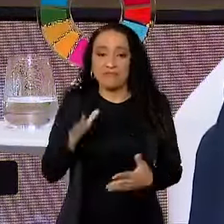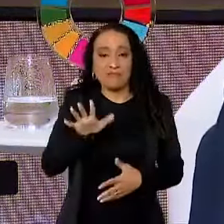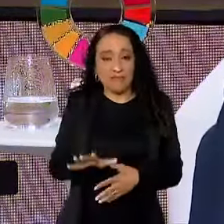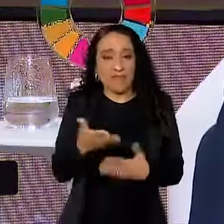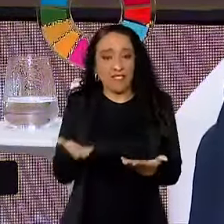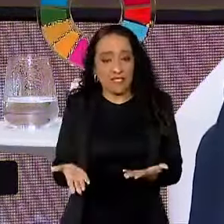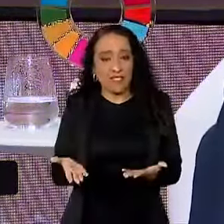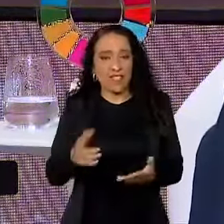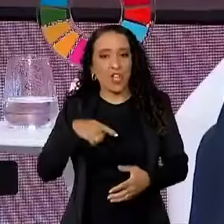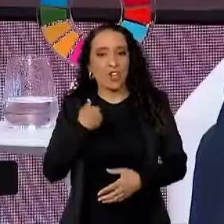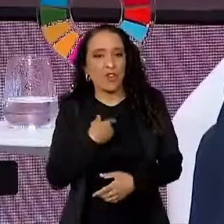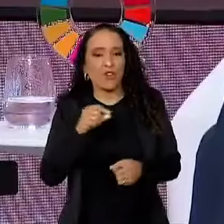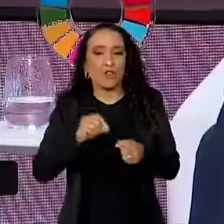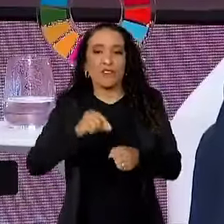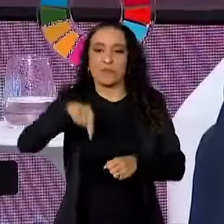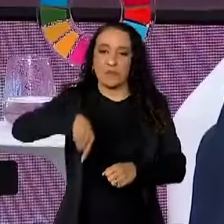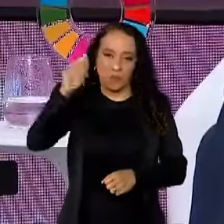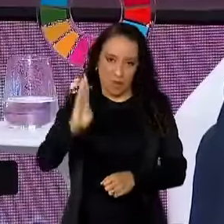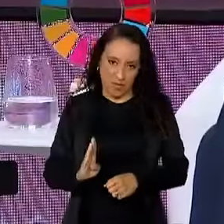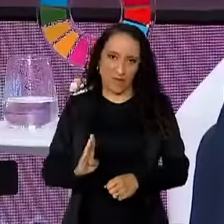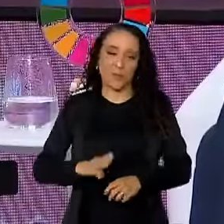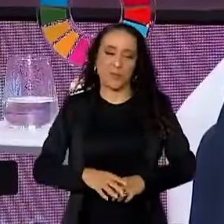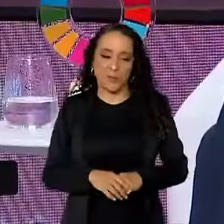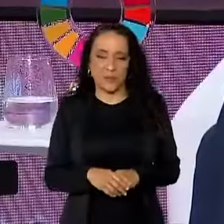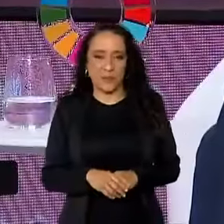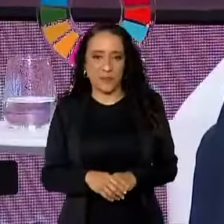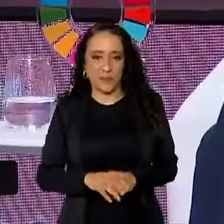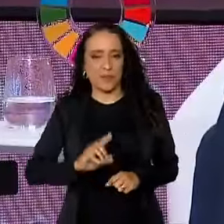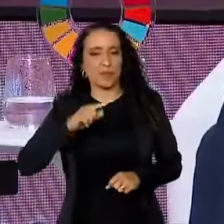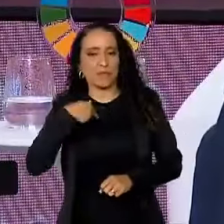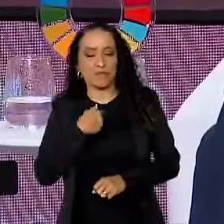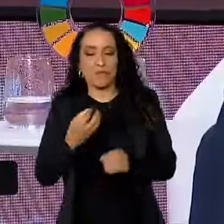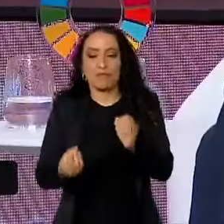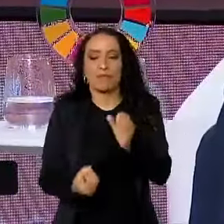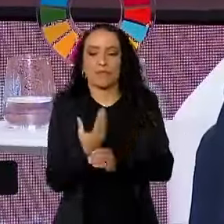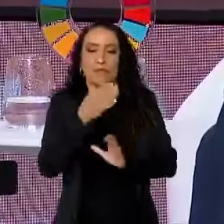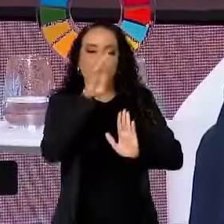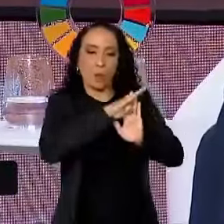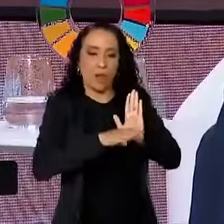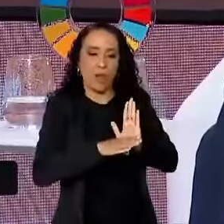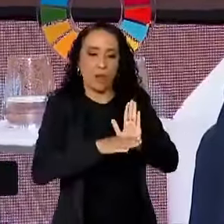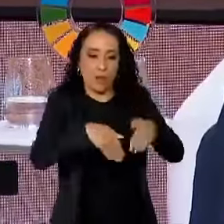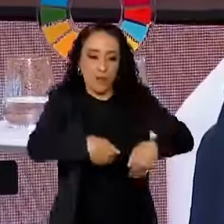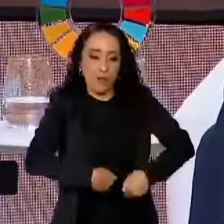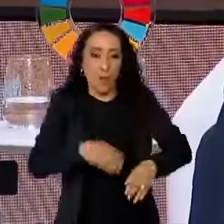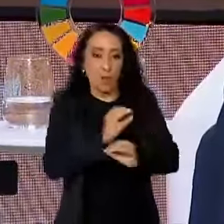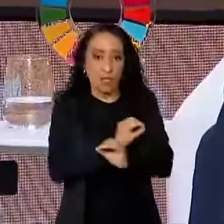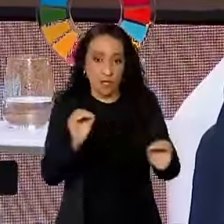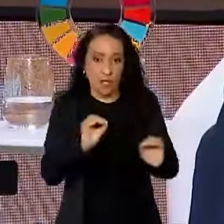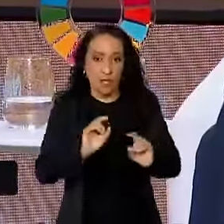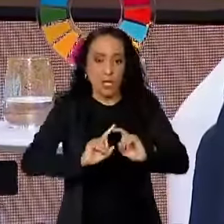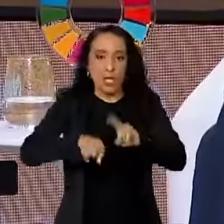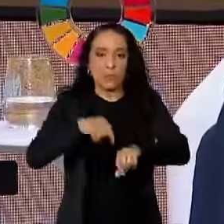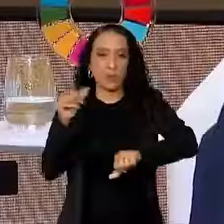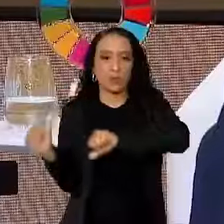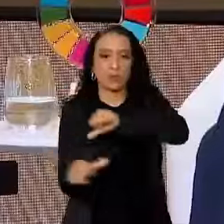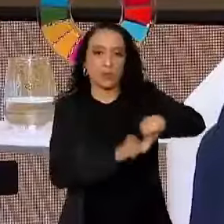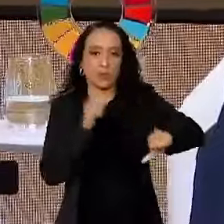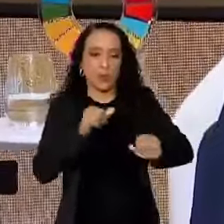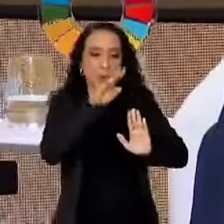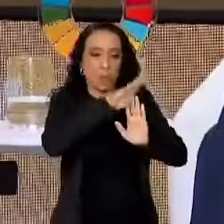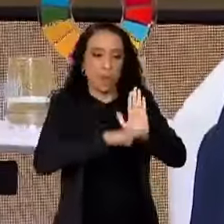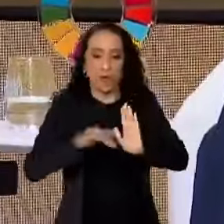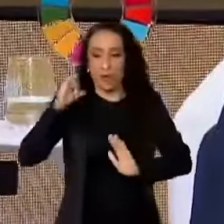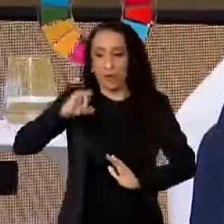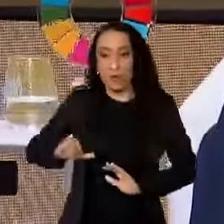que nós fizemos no Brasil. Nós criamos o programa Fome Zero, que depois se transformou no programa